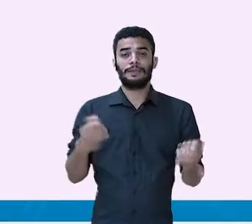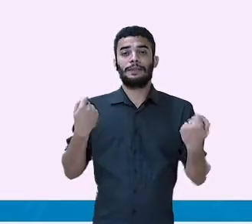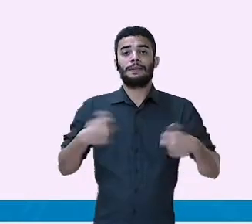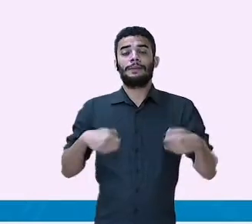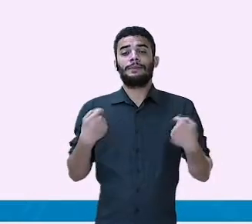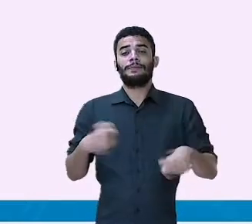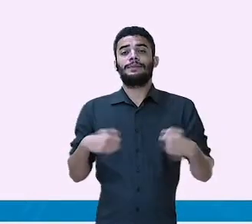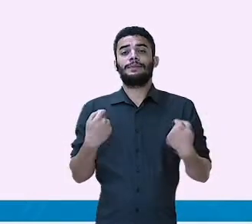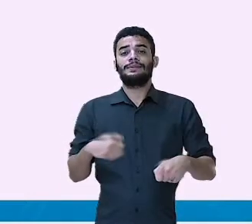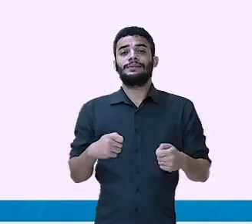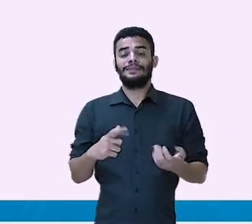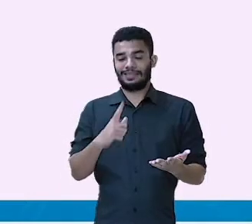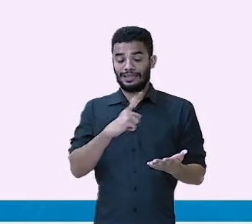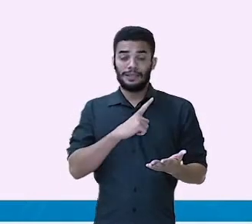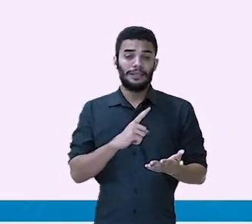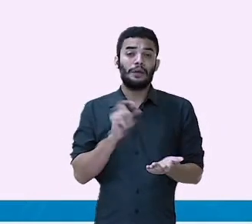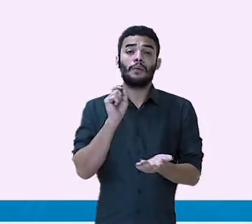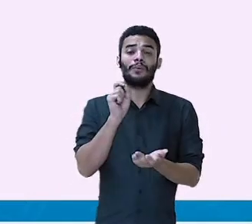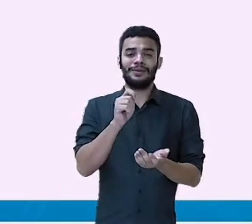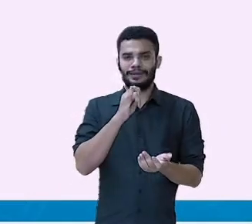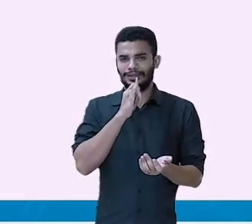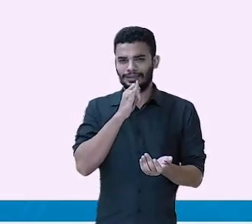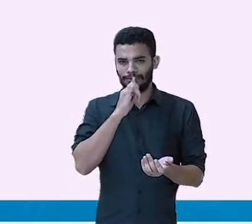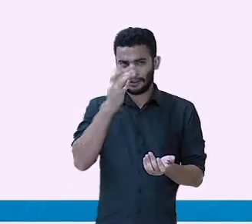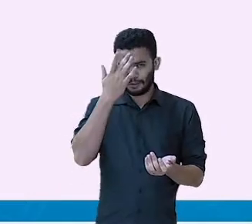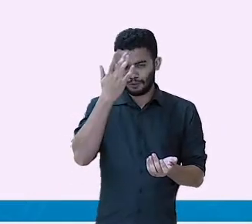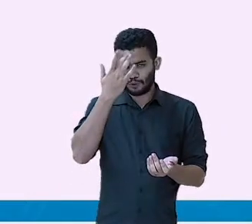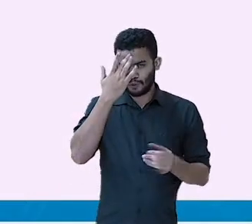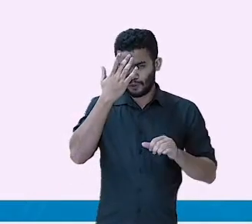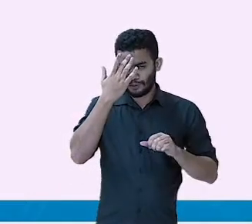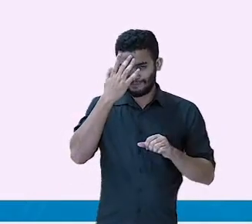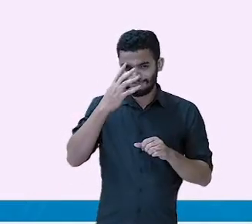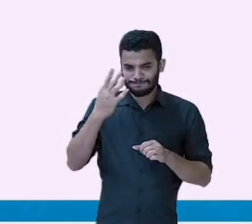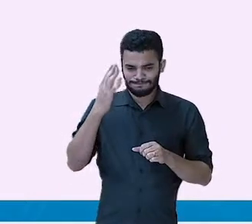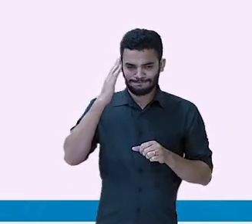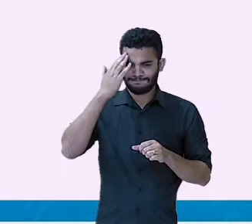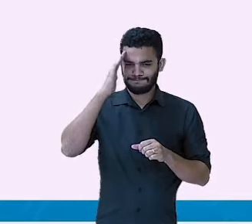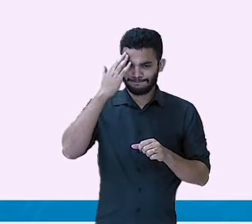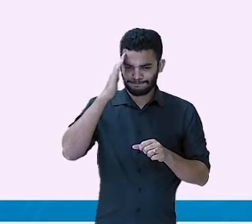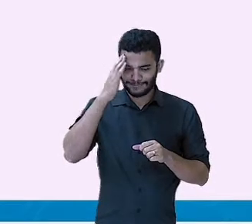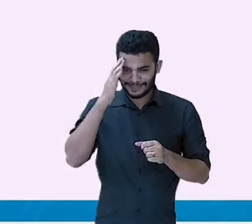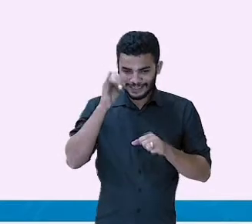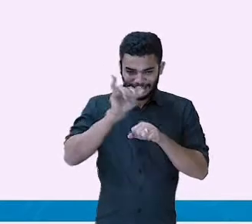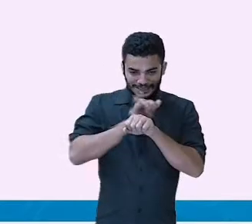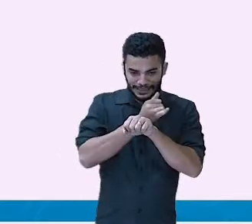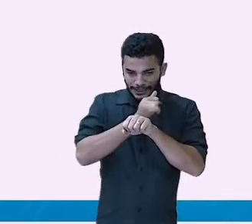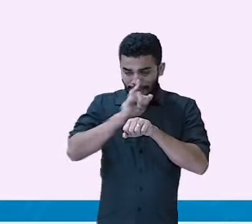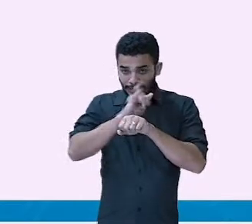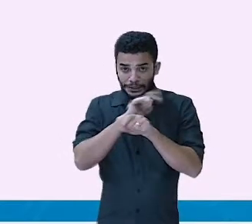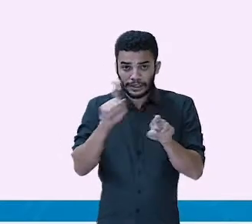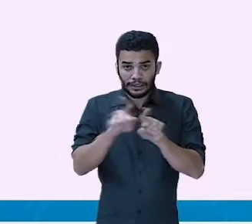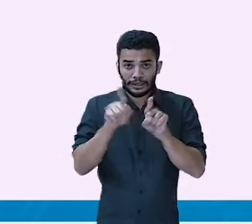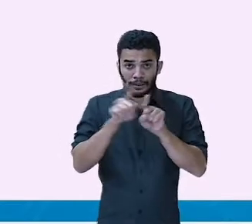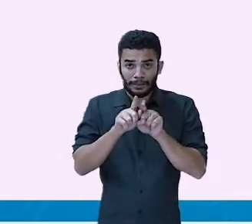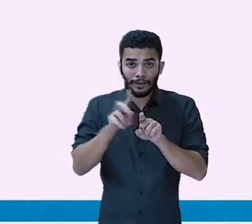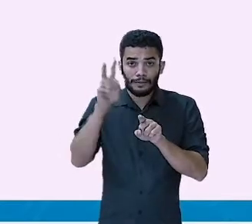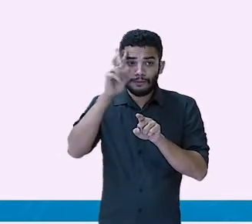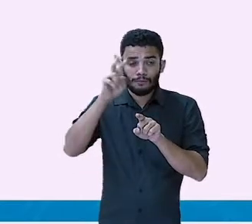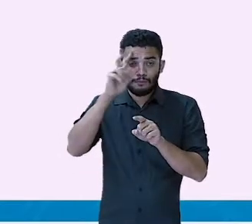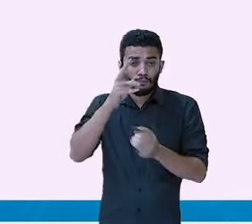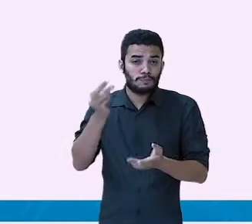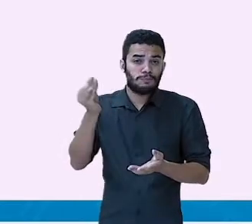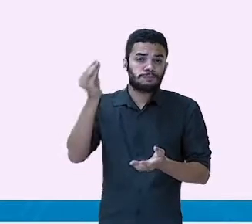apenas sorte ou conhecimento, estratégia ou memória, gente. E que geralmente